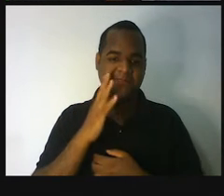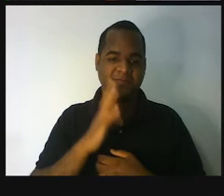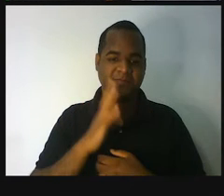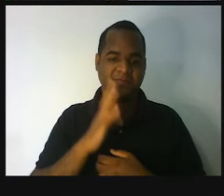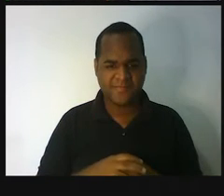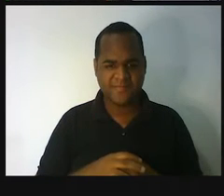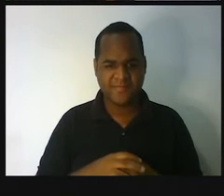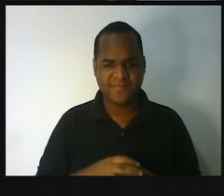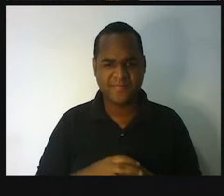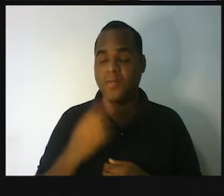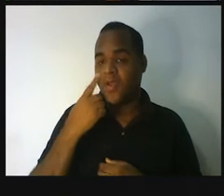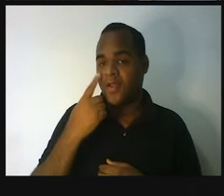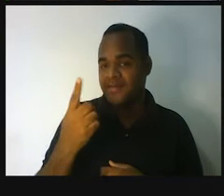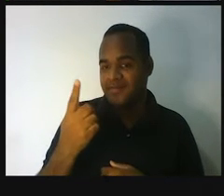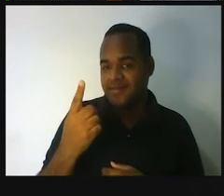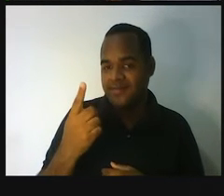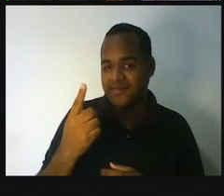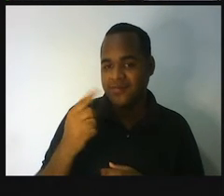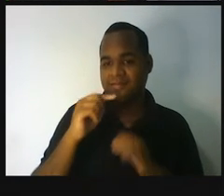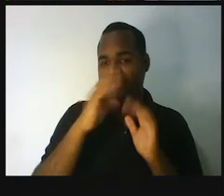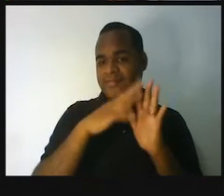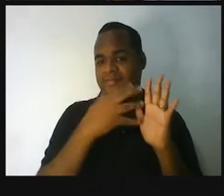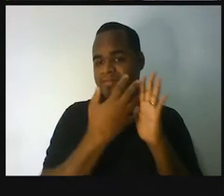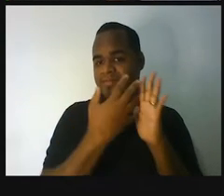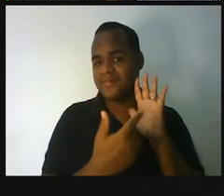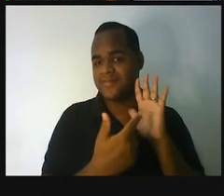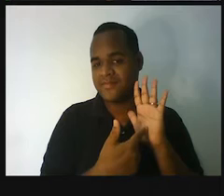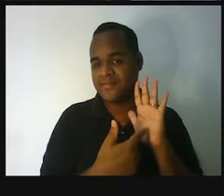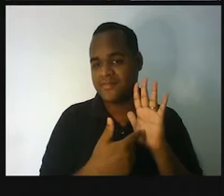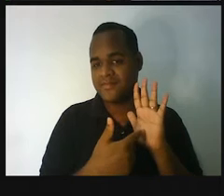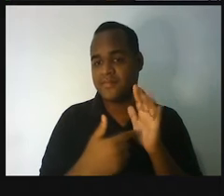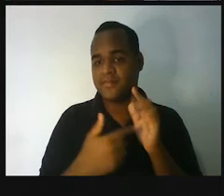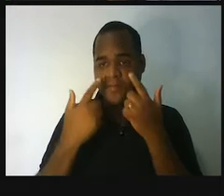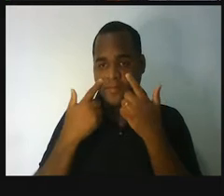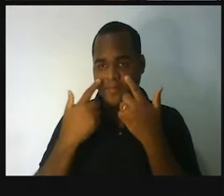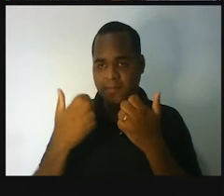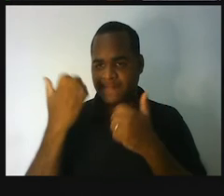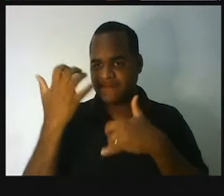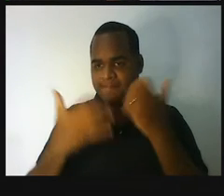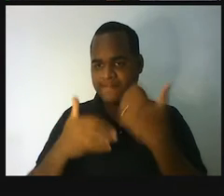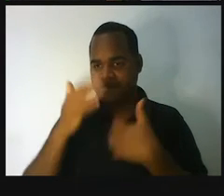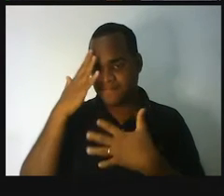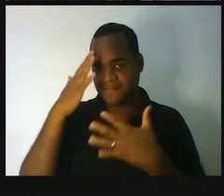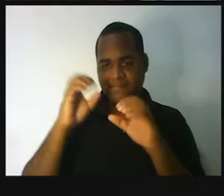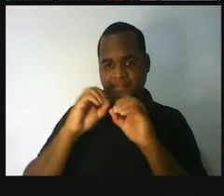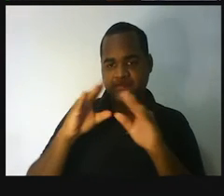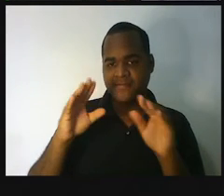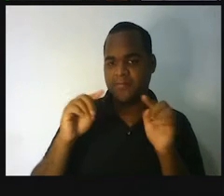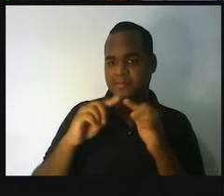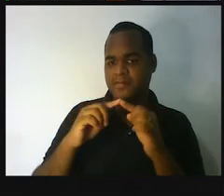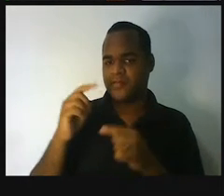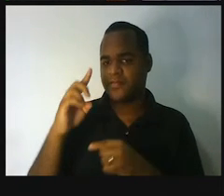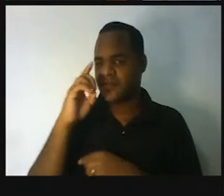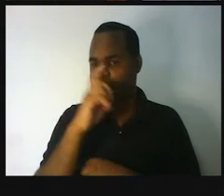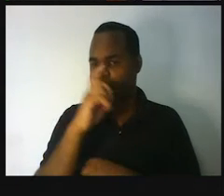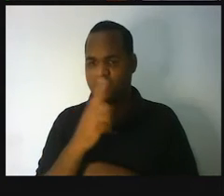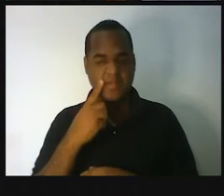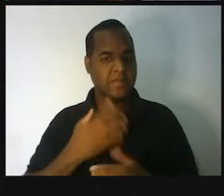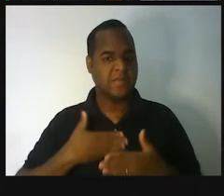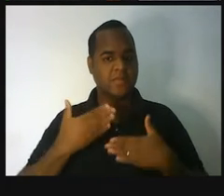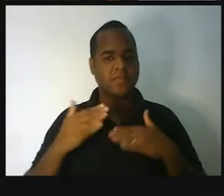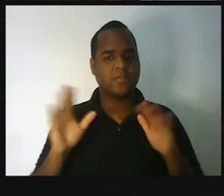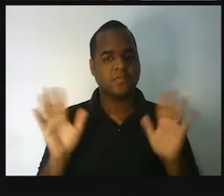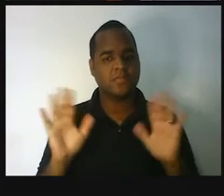olha só esse esqueminha aí, ó. Um monte de números, tem umas letrinhas ali, mas não é nada de avessor, tá bom?